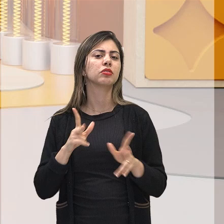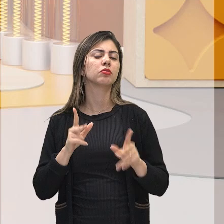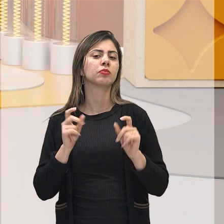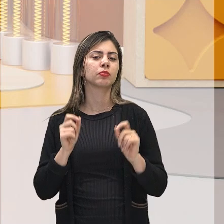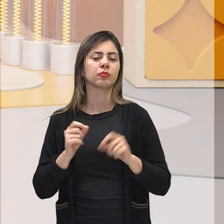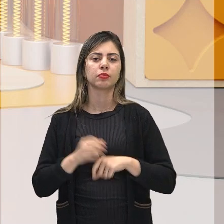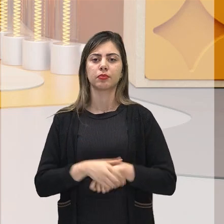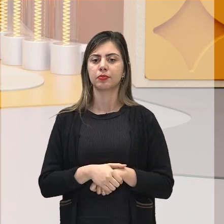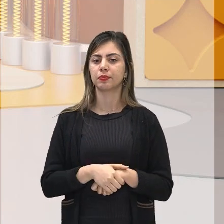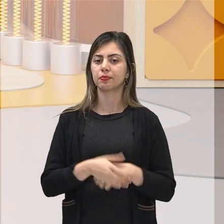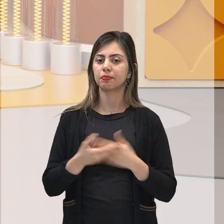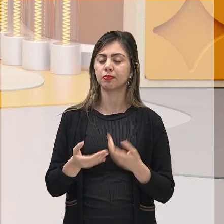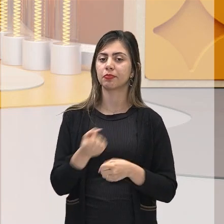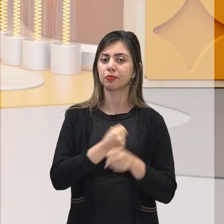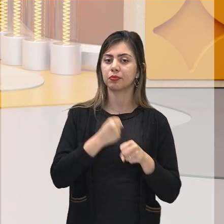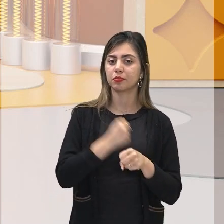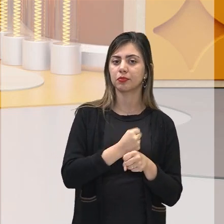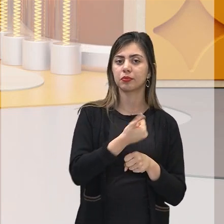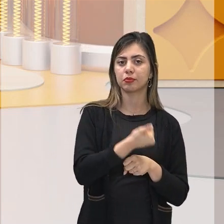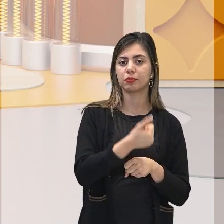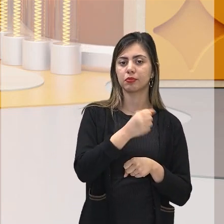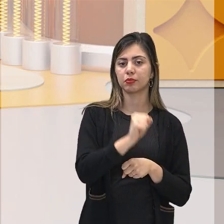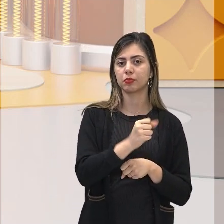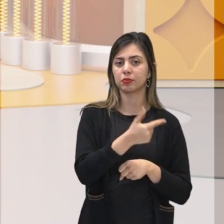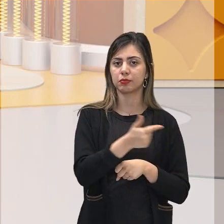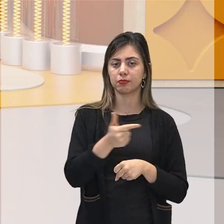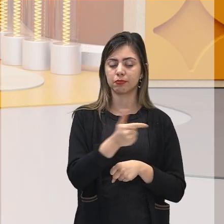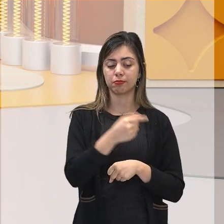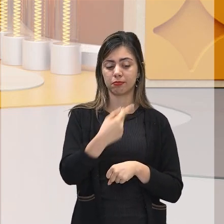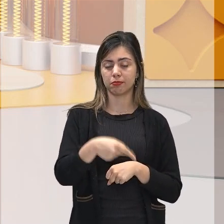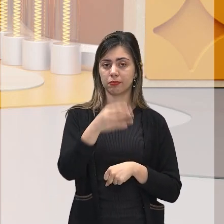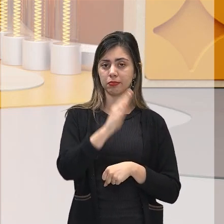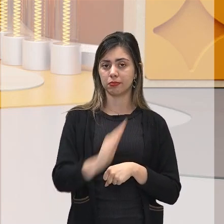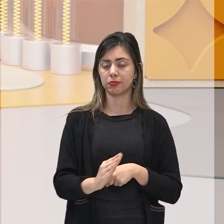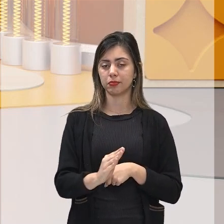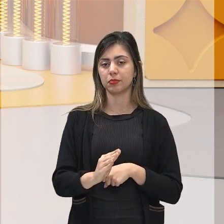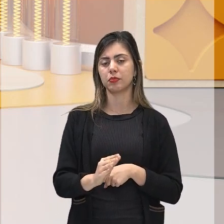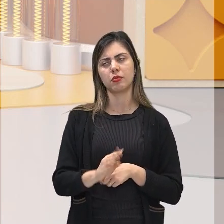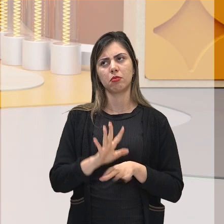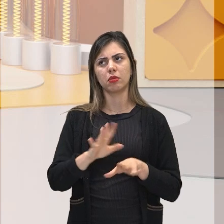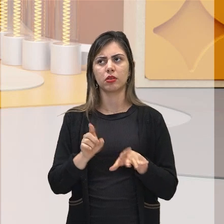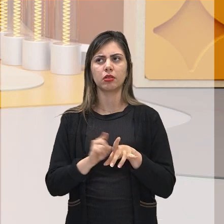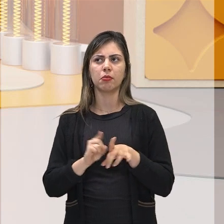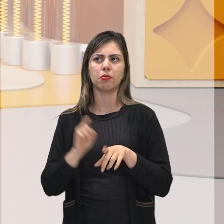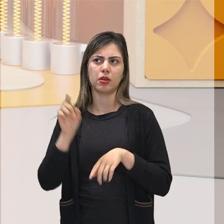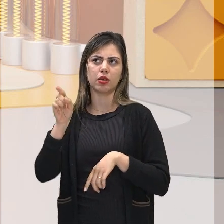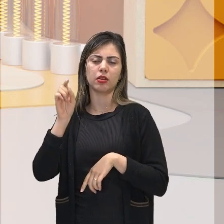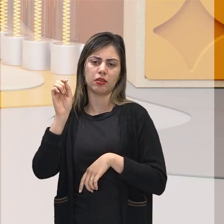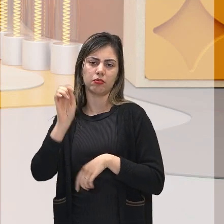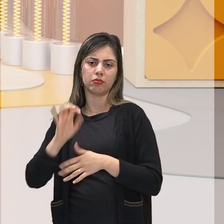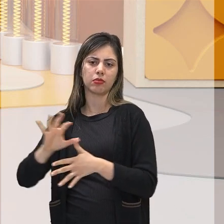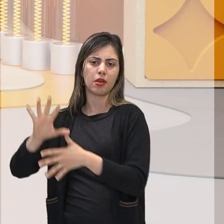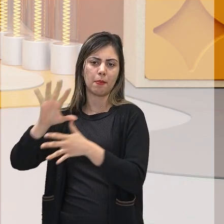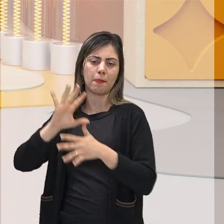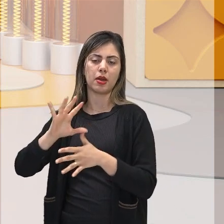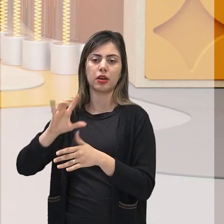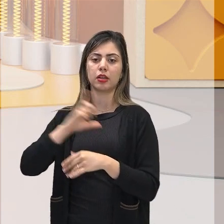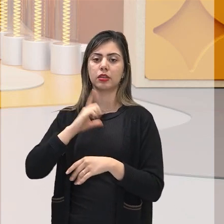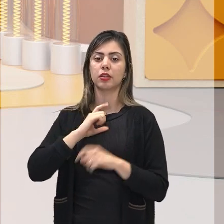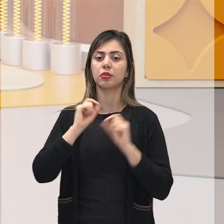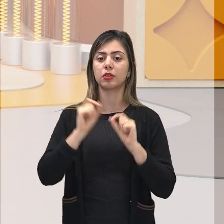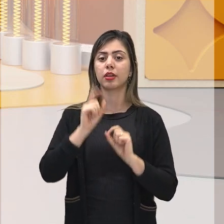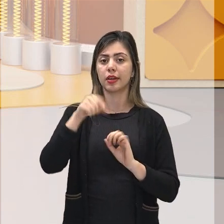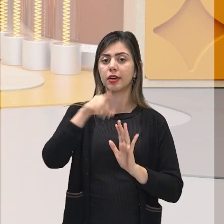desde 1822, aqui no Brasil, não só no Brasil, no continente americano, funcionava a questão do direito